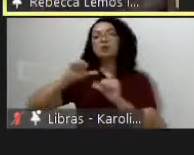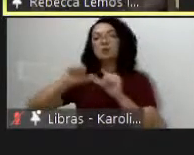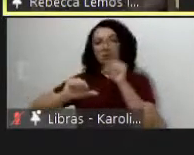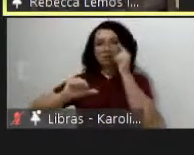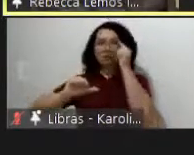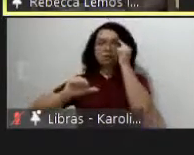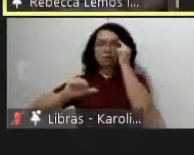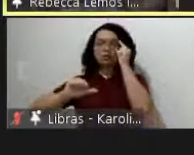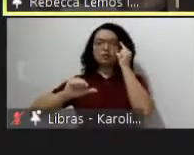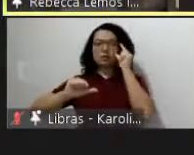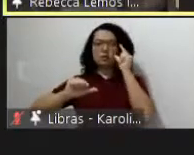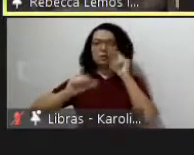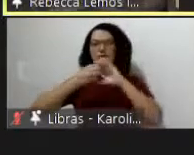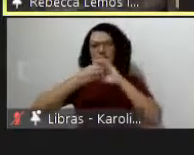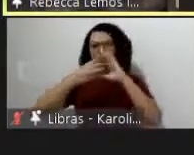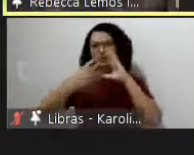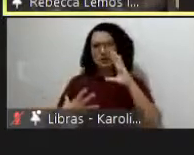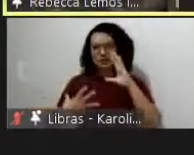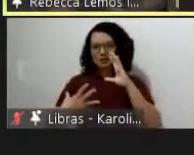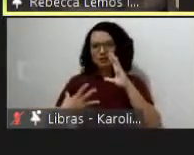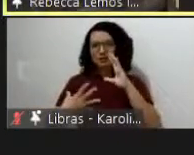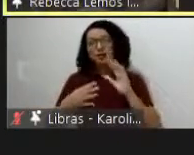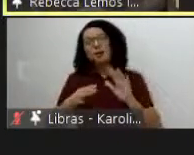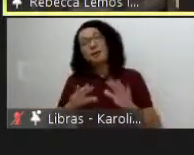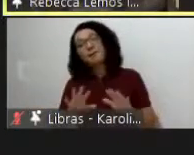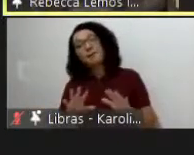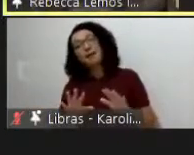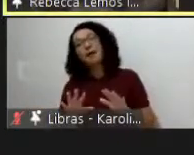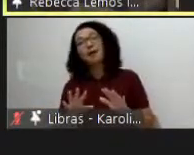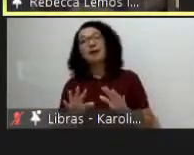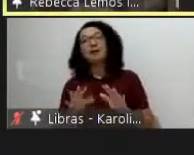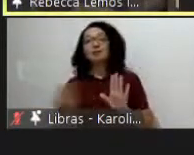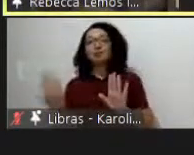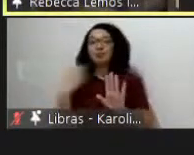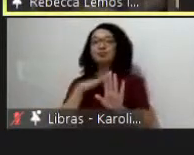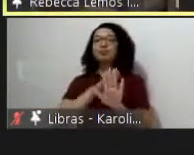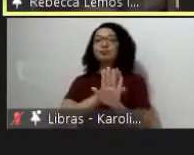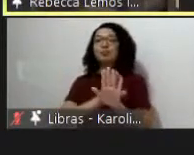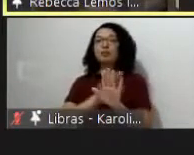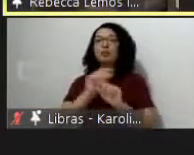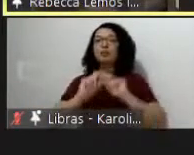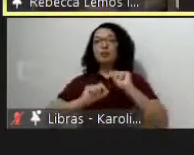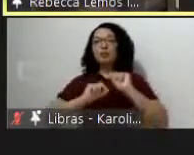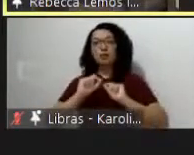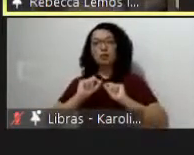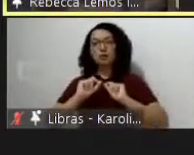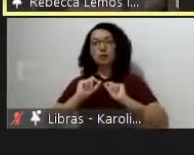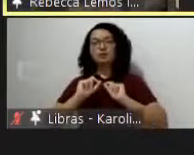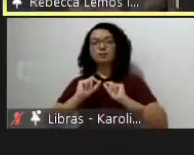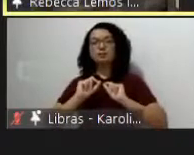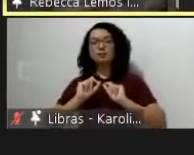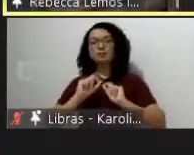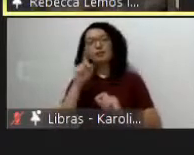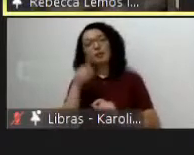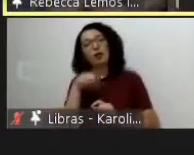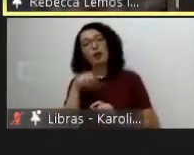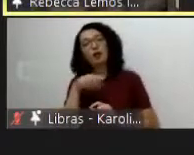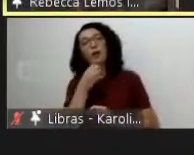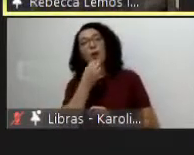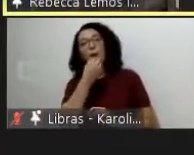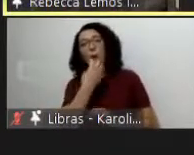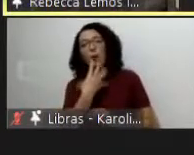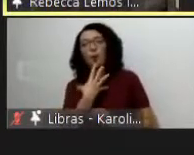criação e mais no fundo no fundo é é um bom exemplo do que